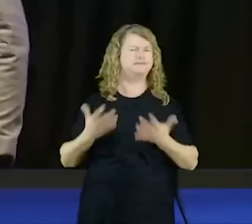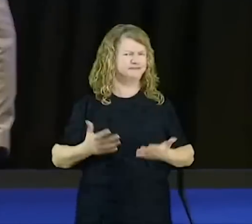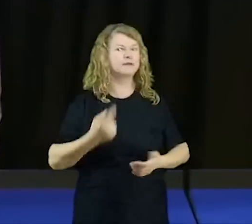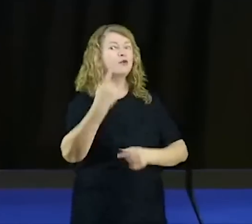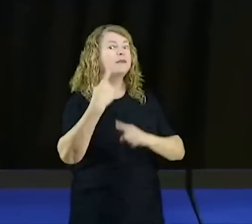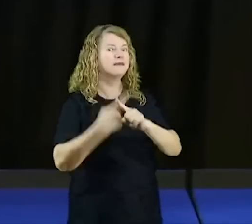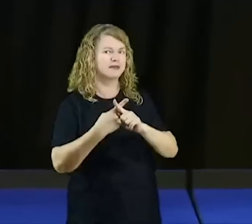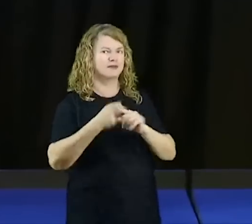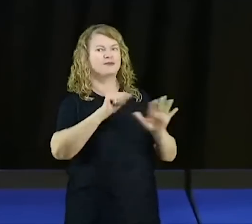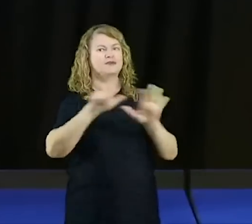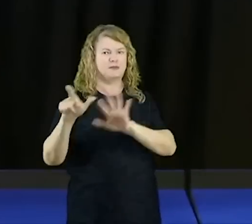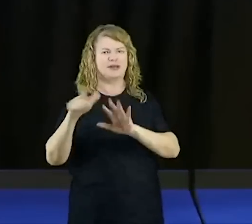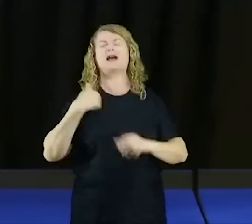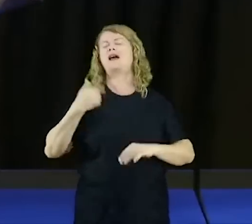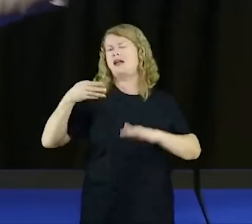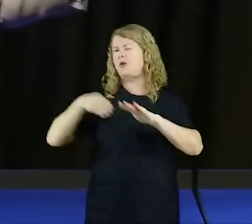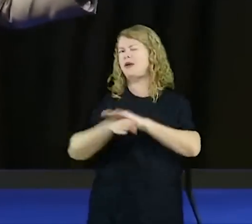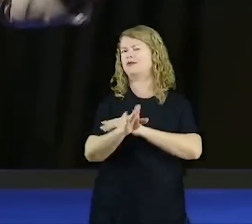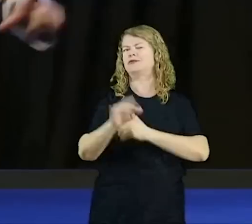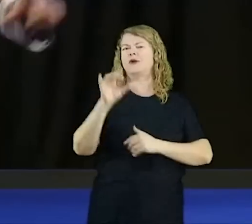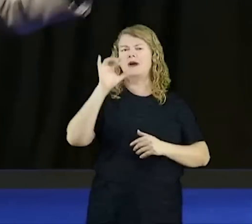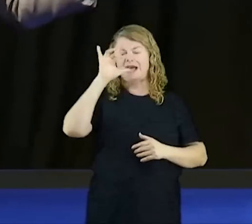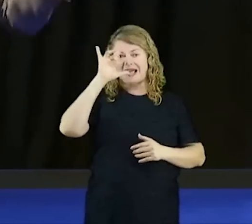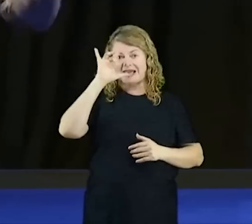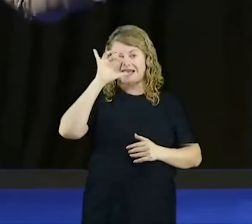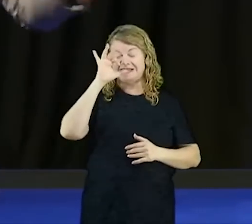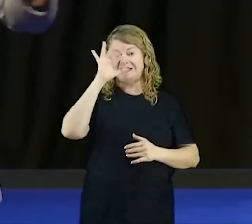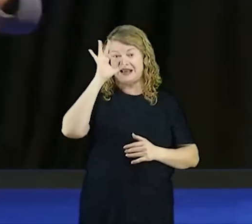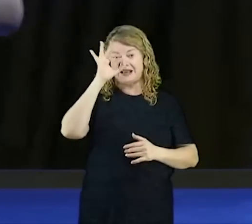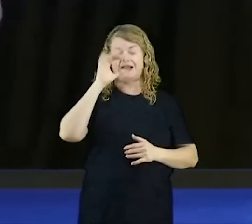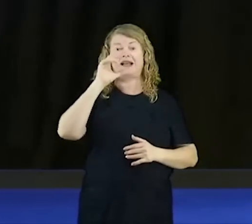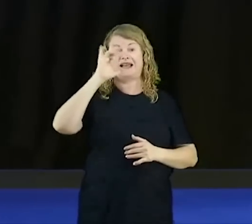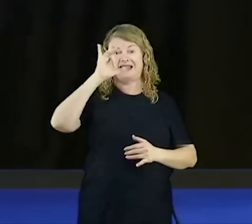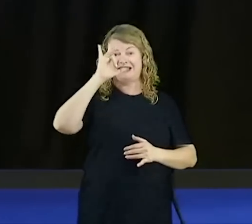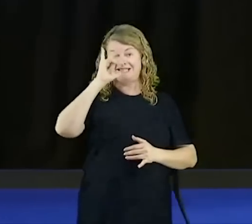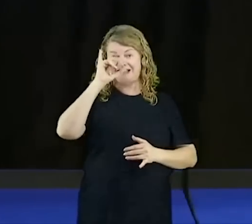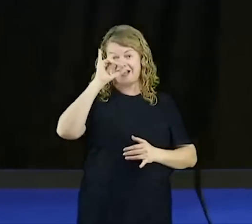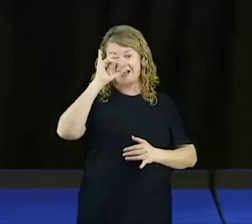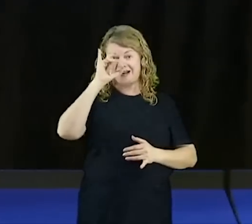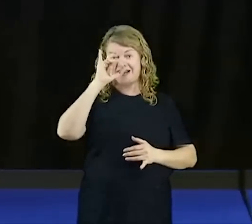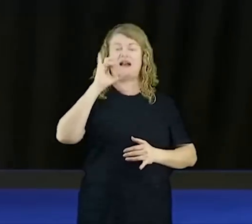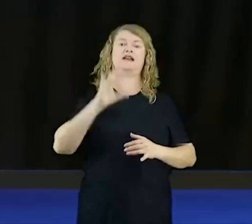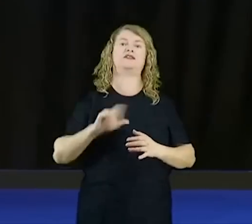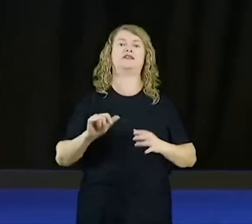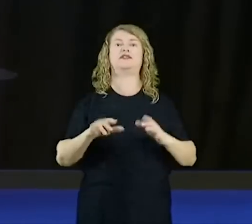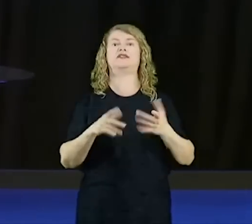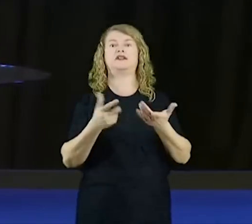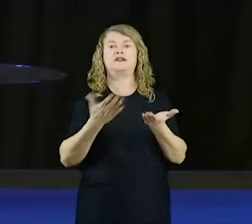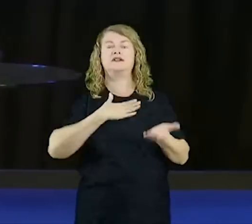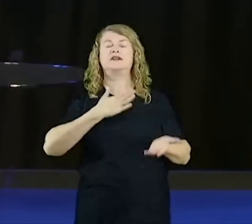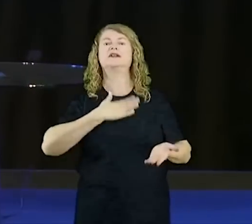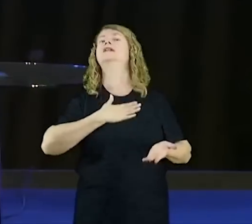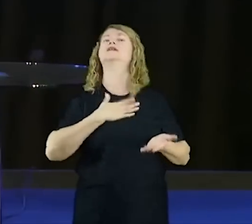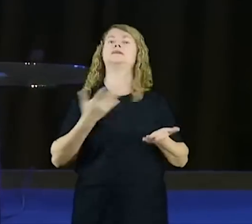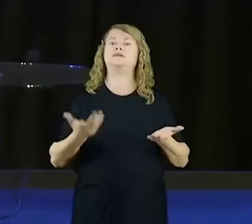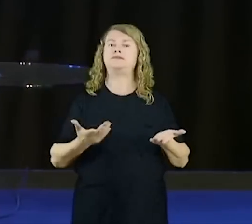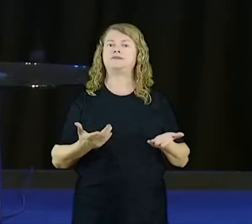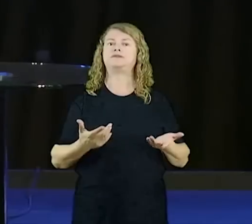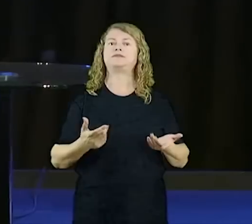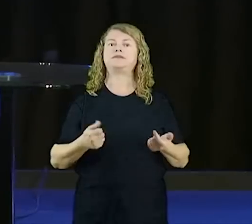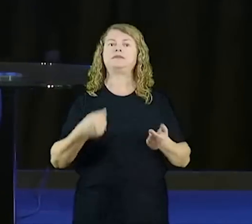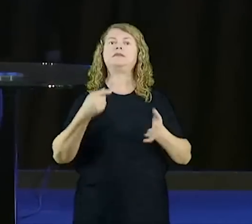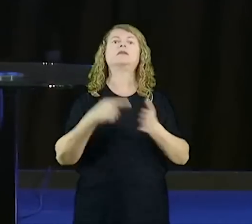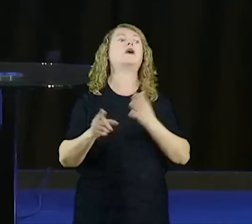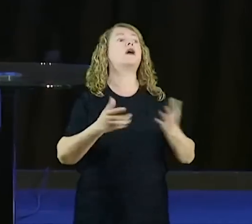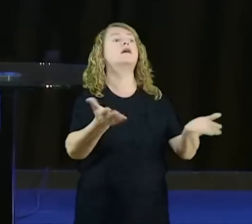faça uma pergunta. Vocês não fazem ideia do nível de perguntas que às vezes eu não darei para responder. Então, é